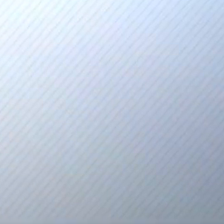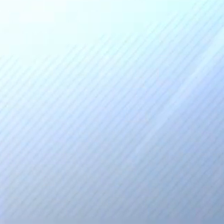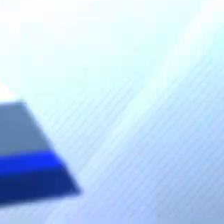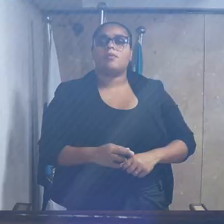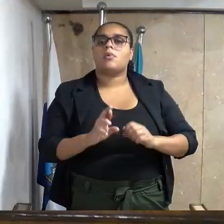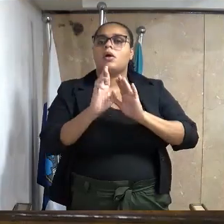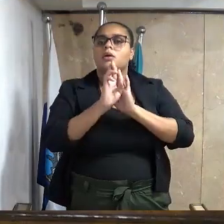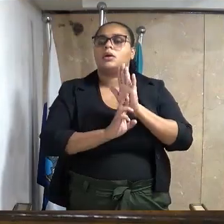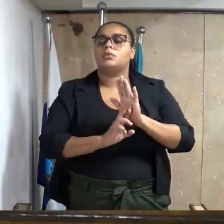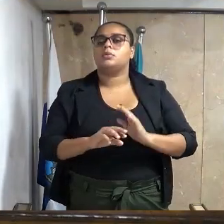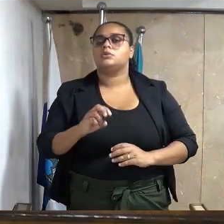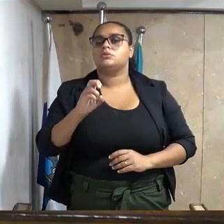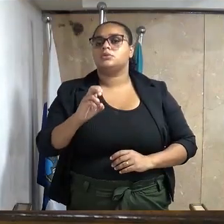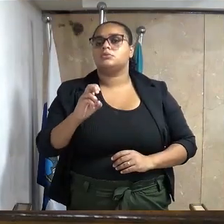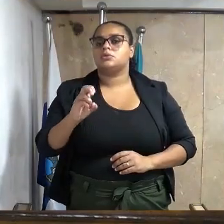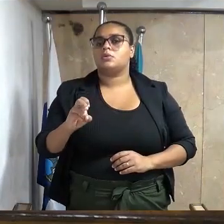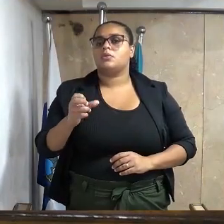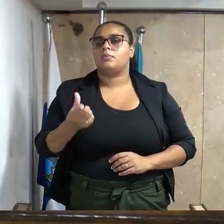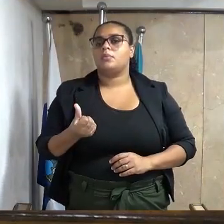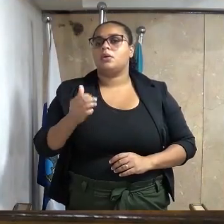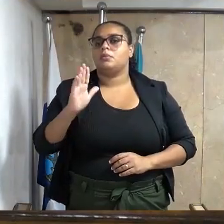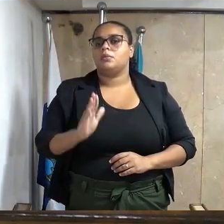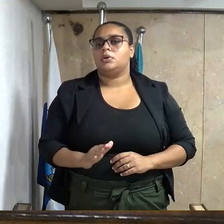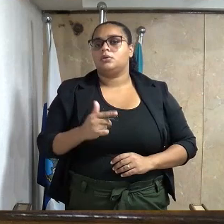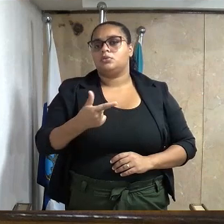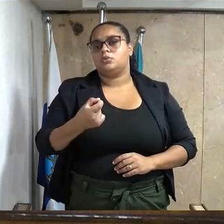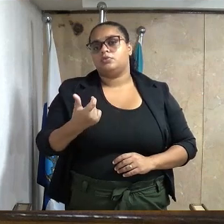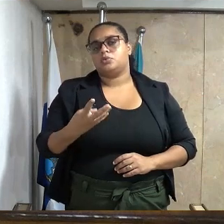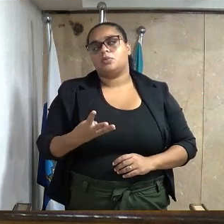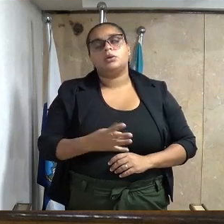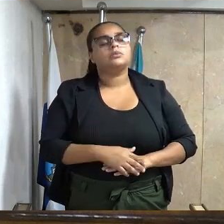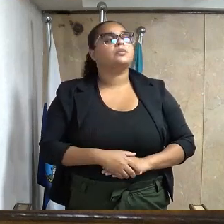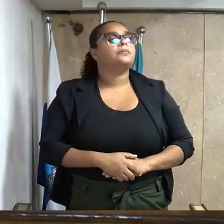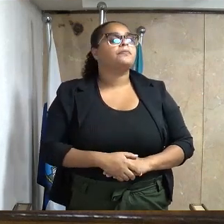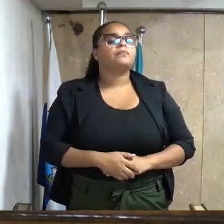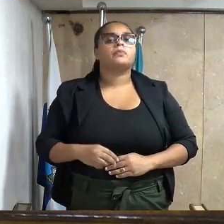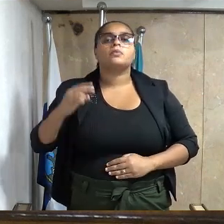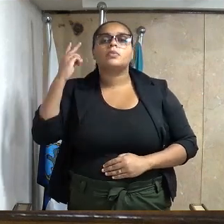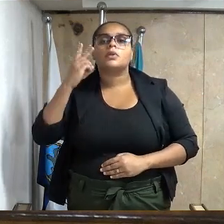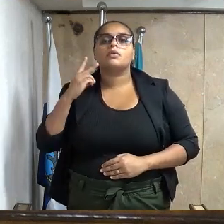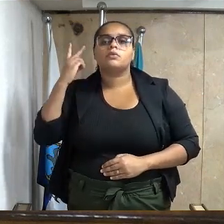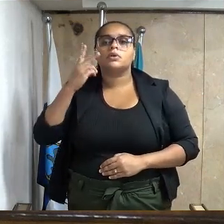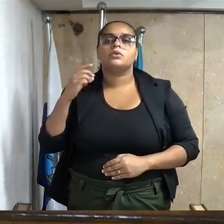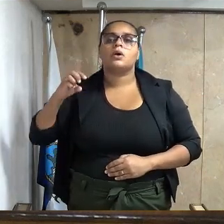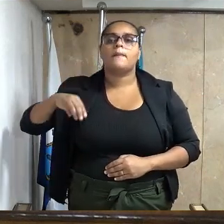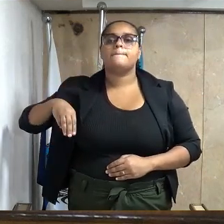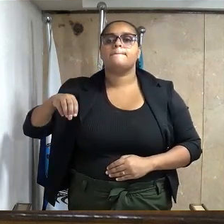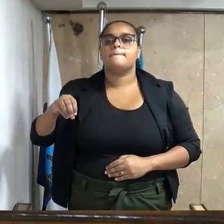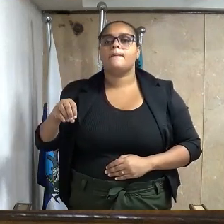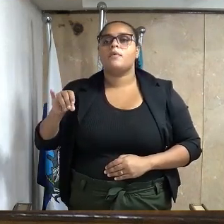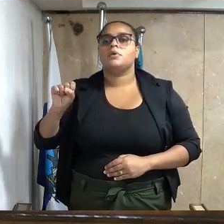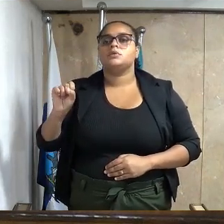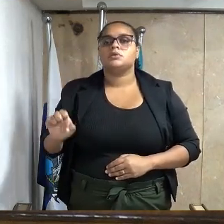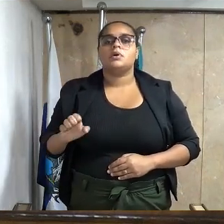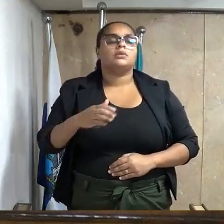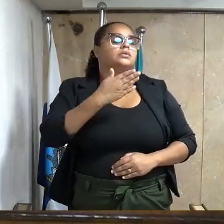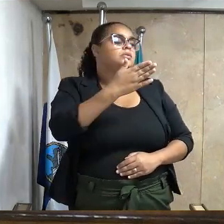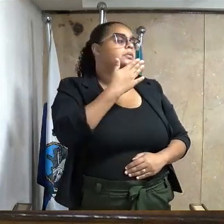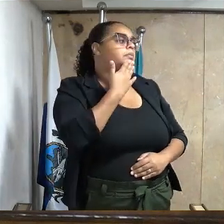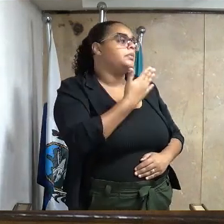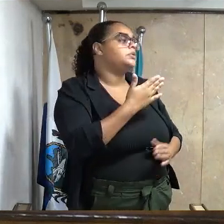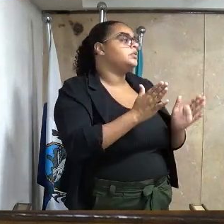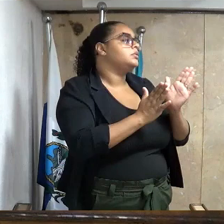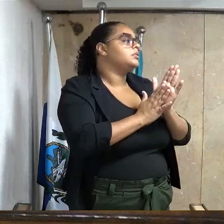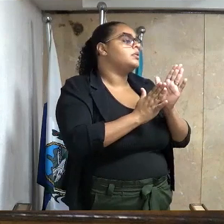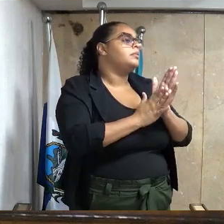Requerimento 5556, barra 2024, do excelentíssimo senhor vereador Moisés Luiz Gomes, consignando moção de